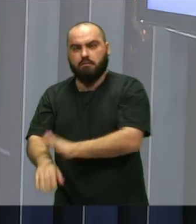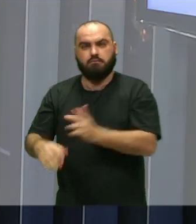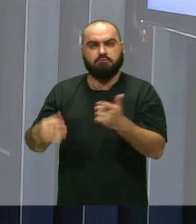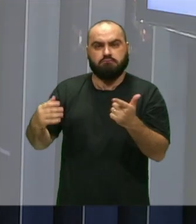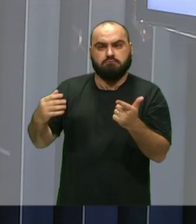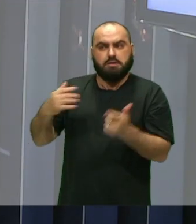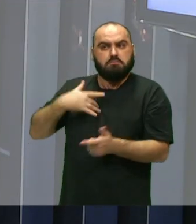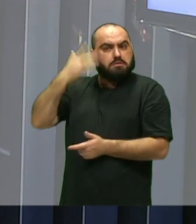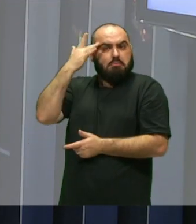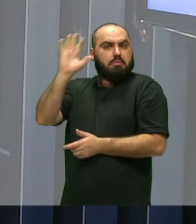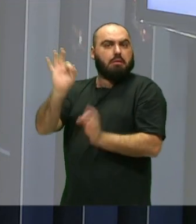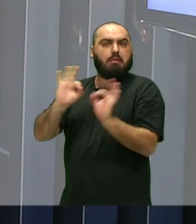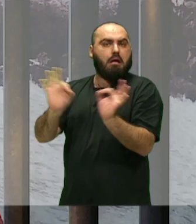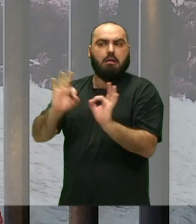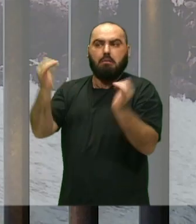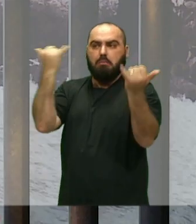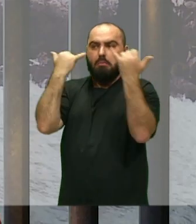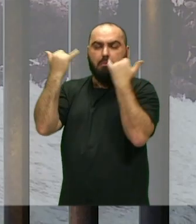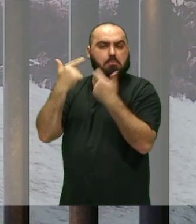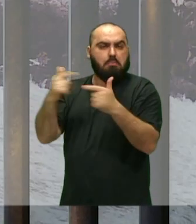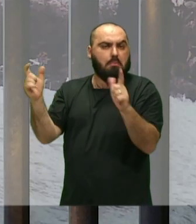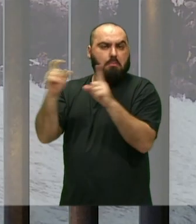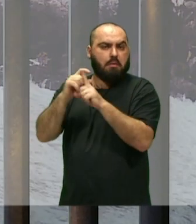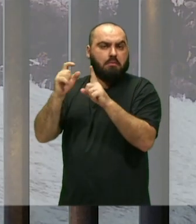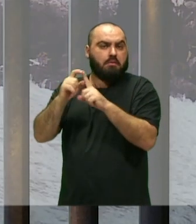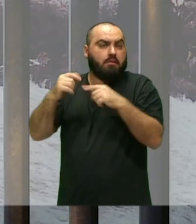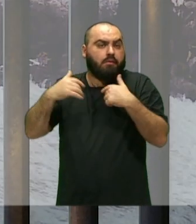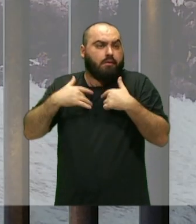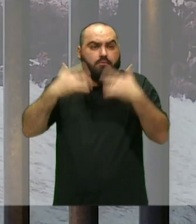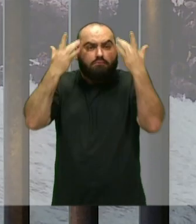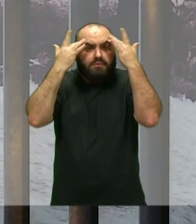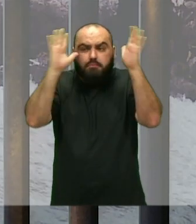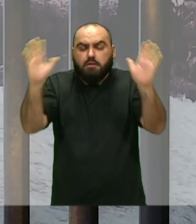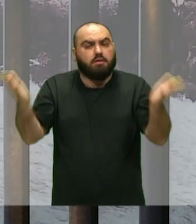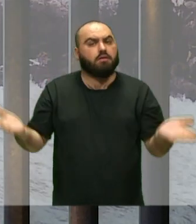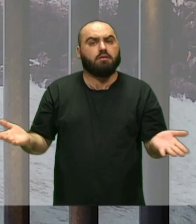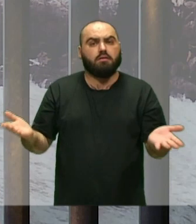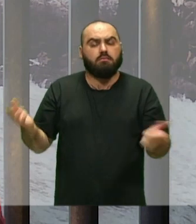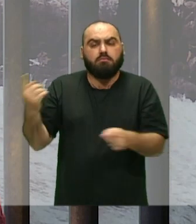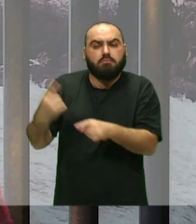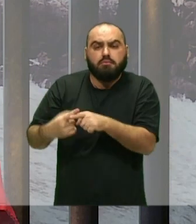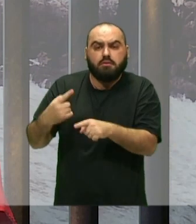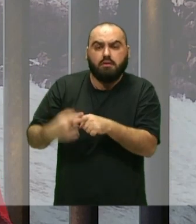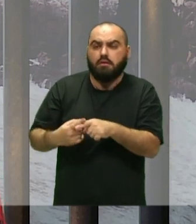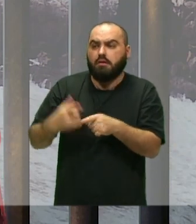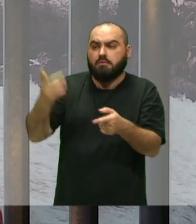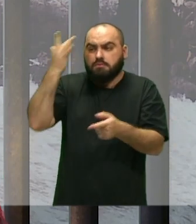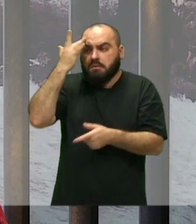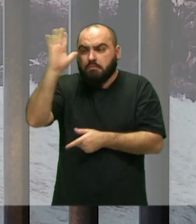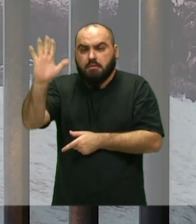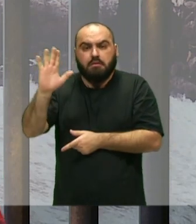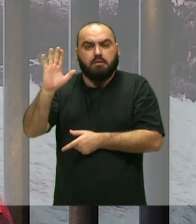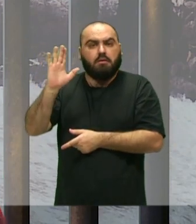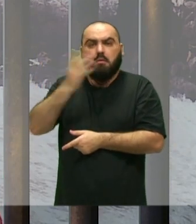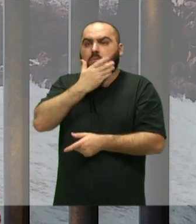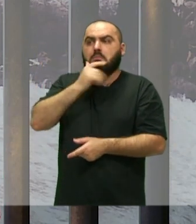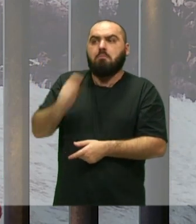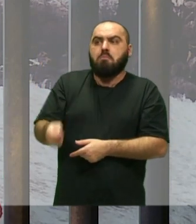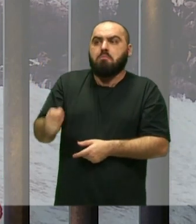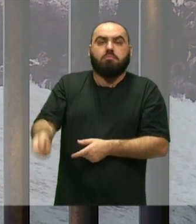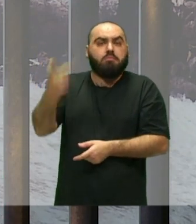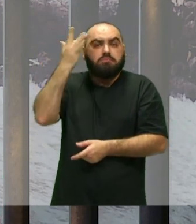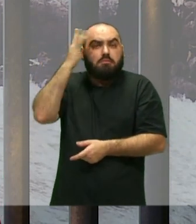não chegava Ali para a gente Então eu não entendia Nessa esfera Eu não entendia Que ali tinha O machismo O racismo